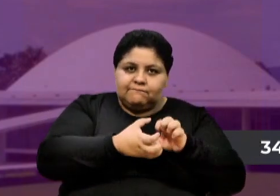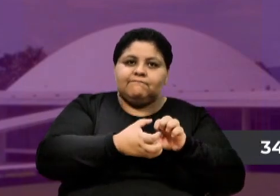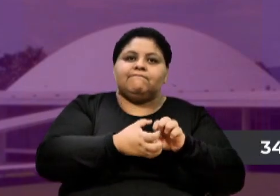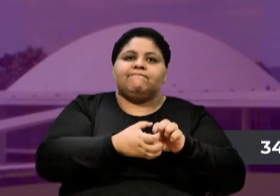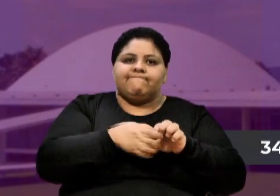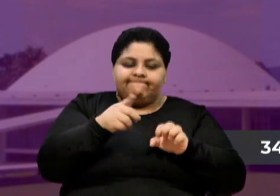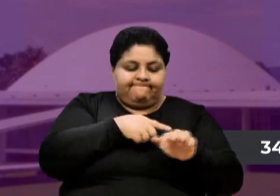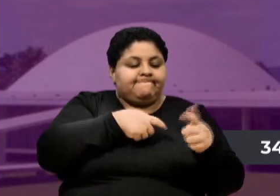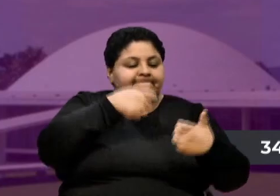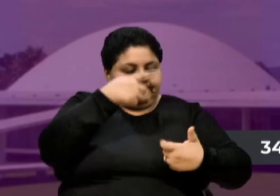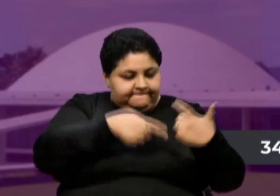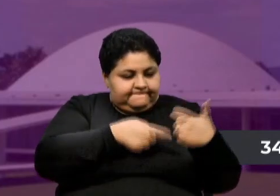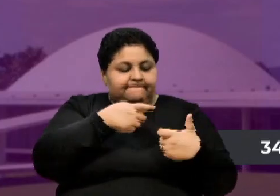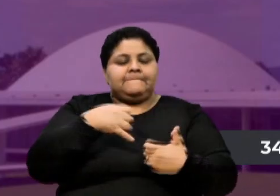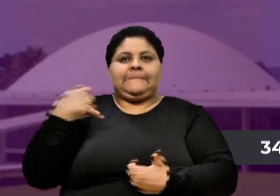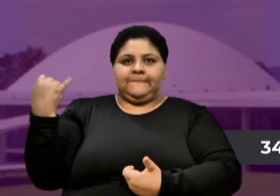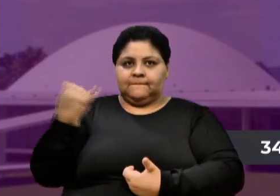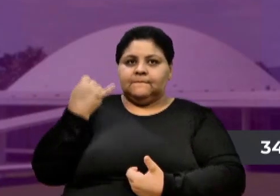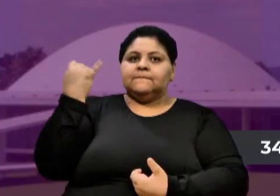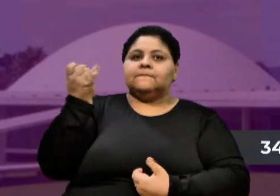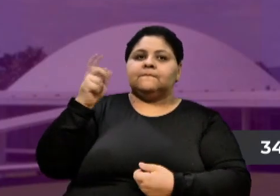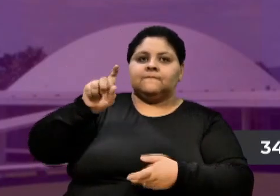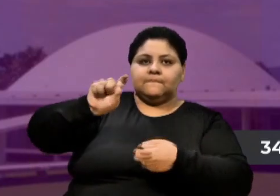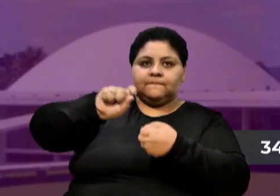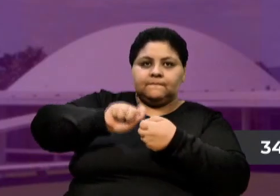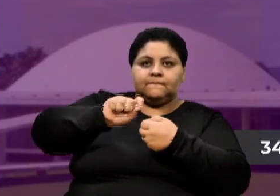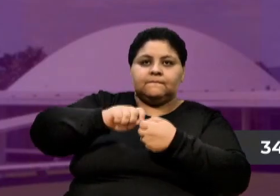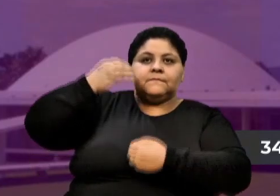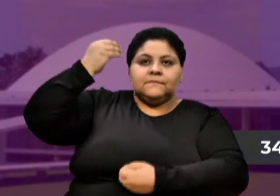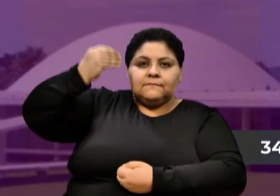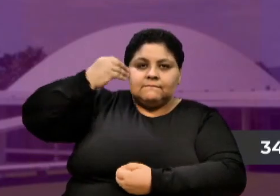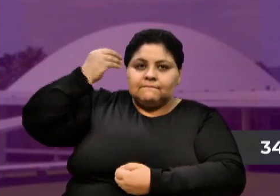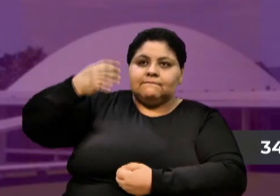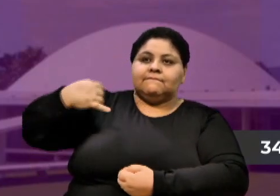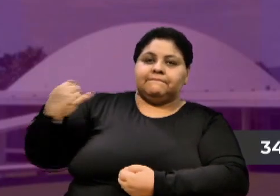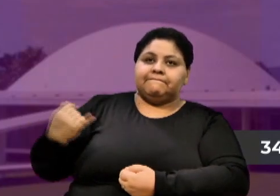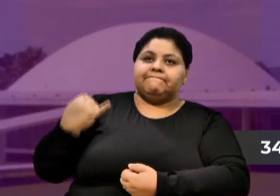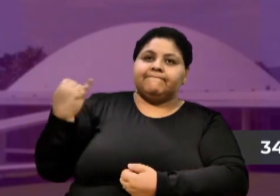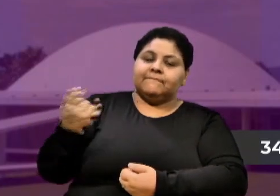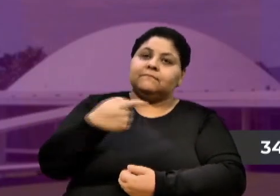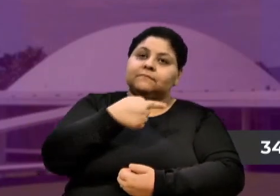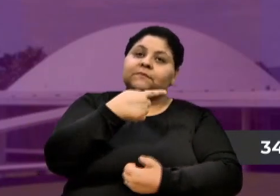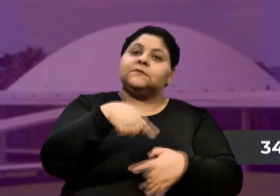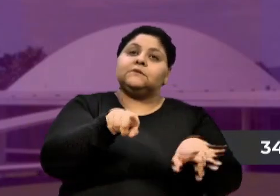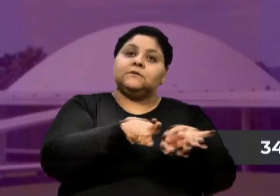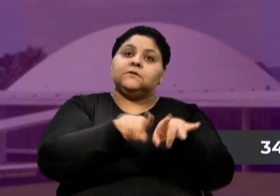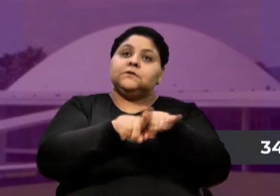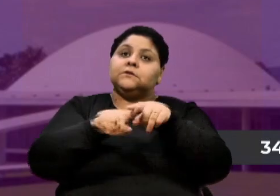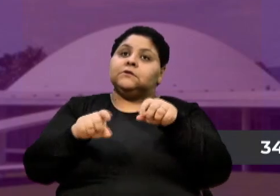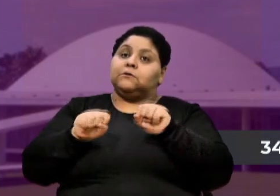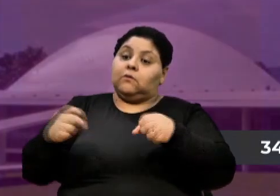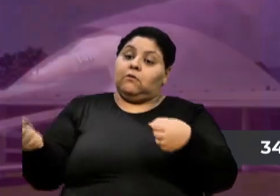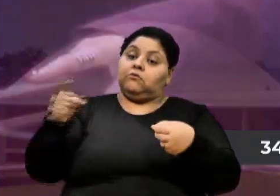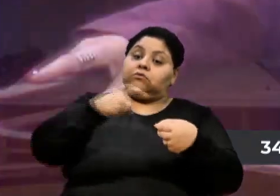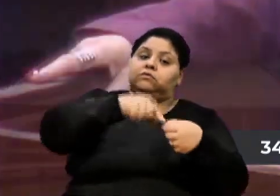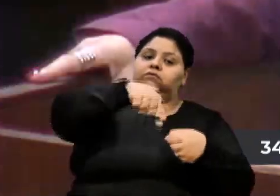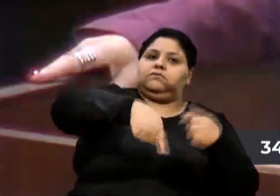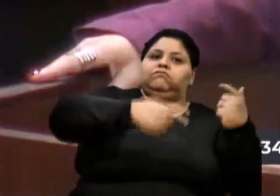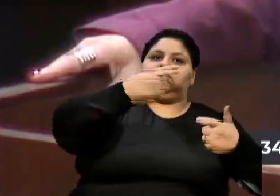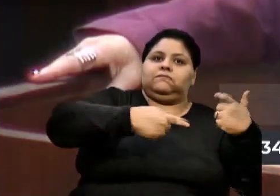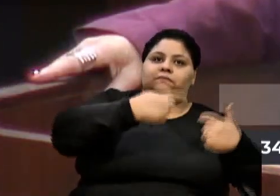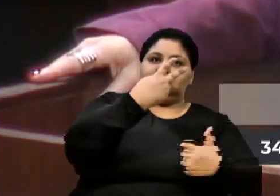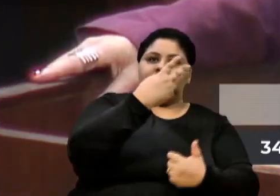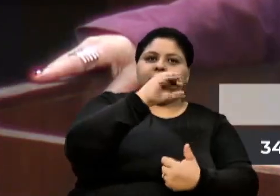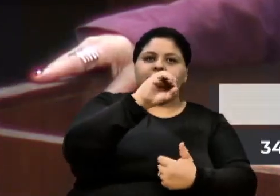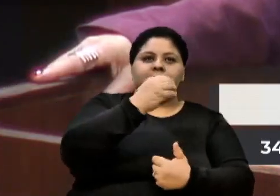importante que foi feita, uma experiência importante, ele também está para vir nesse debate do dia 20 de outubro.